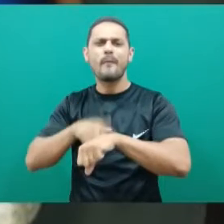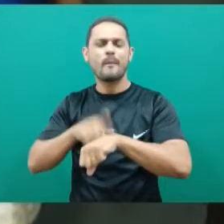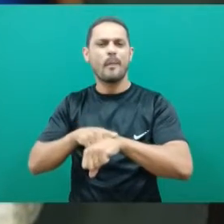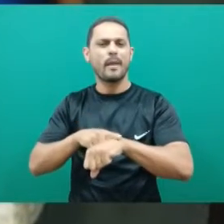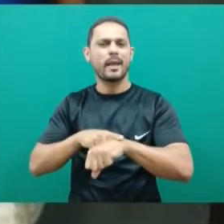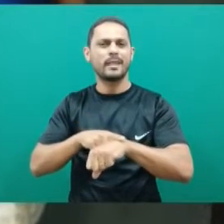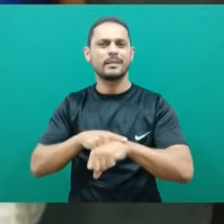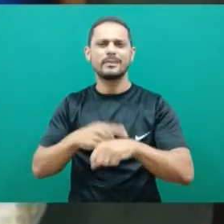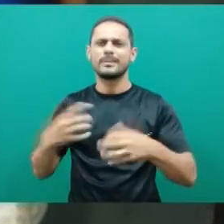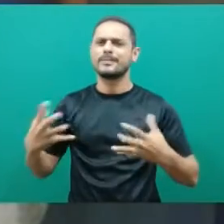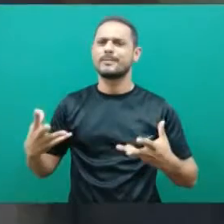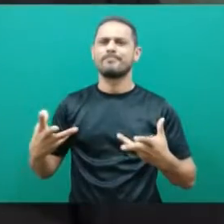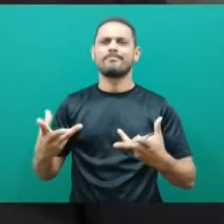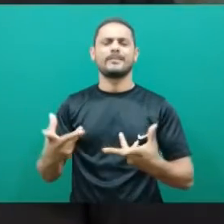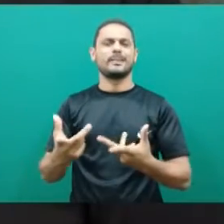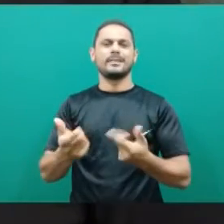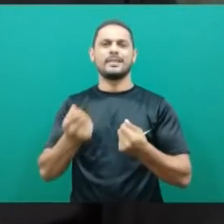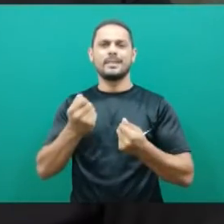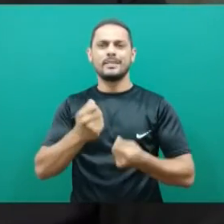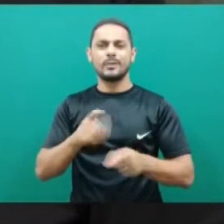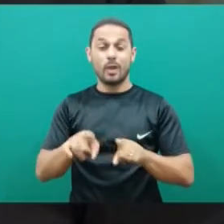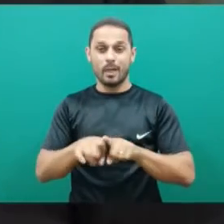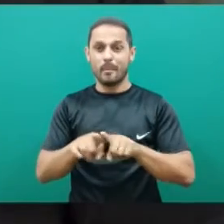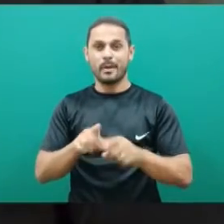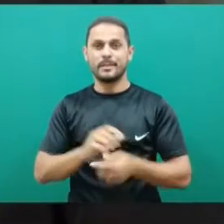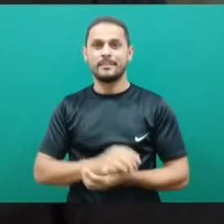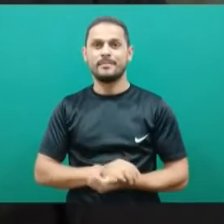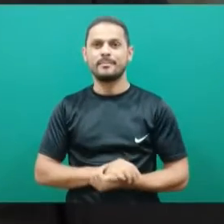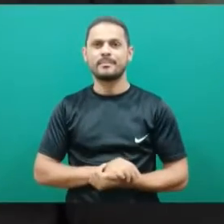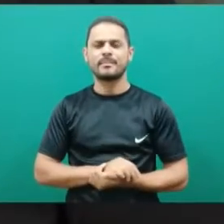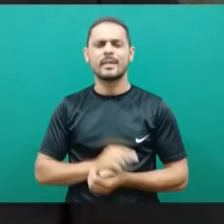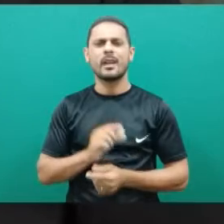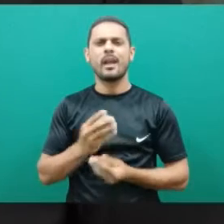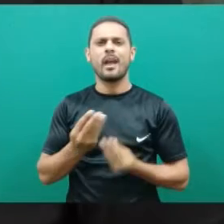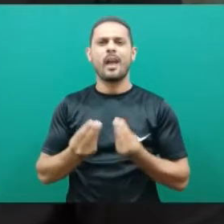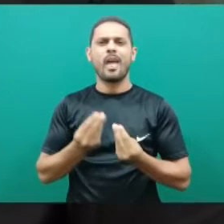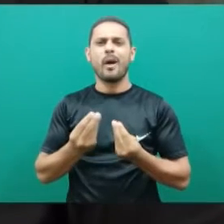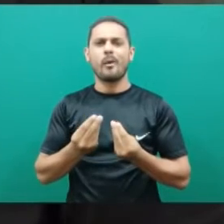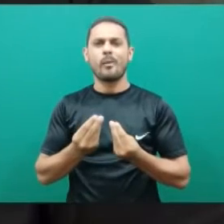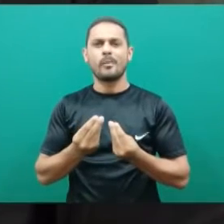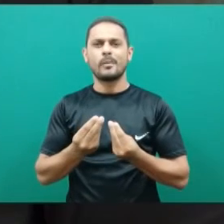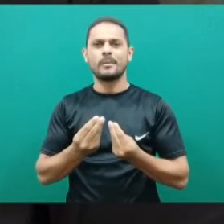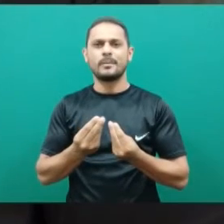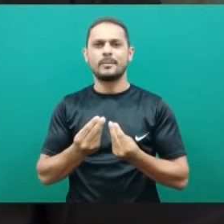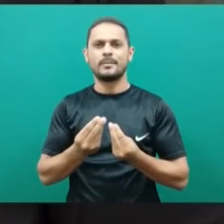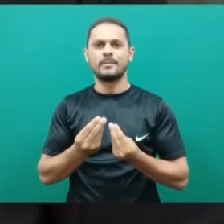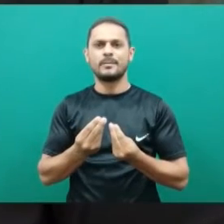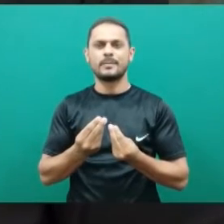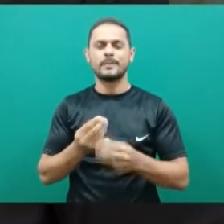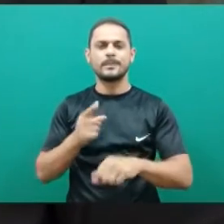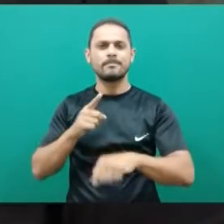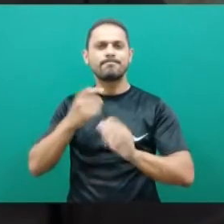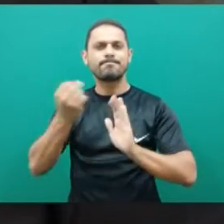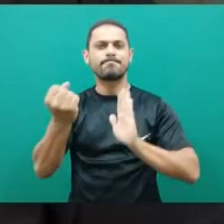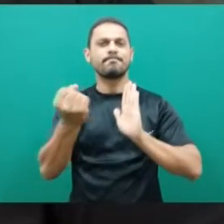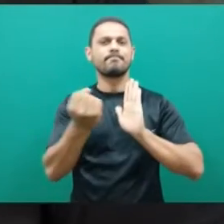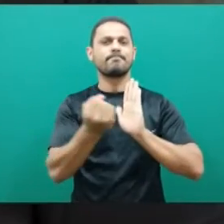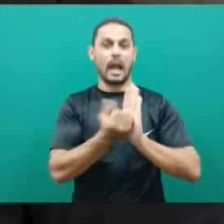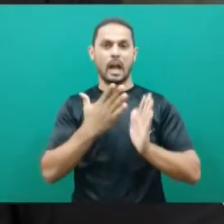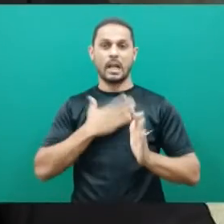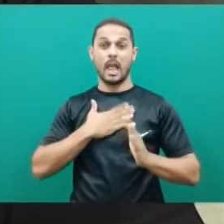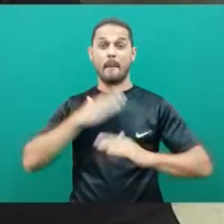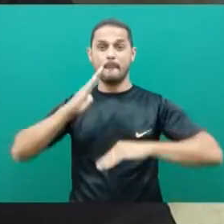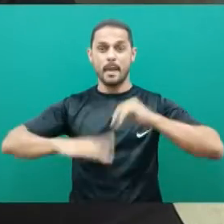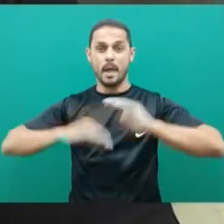momento também do nascimento foi incrível. Foi muito marcante,